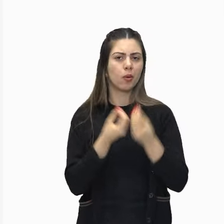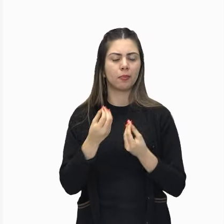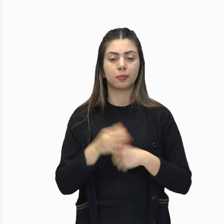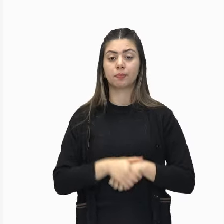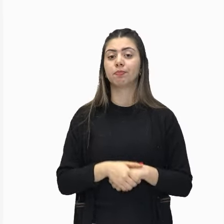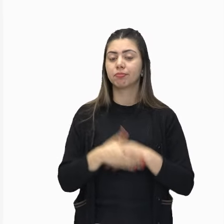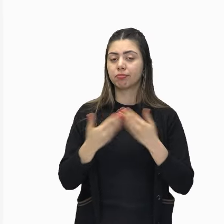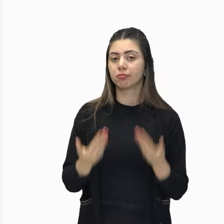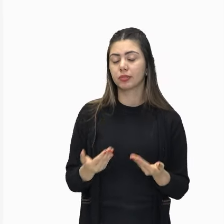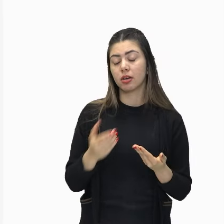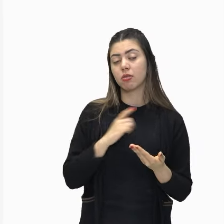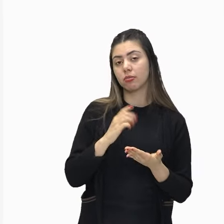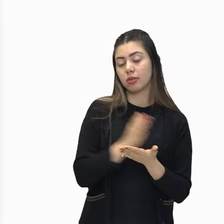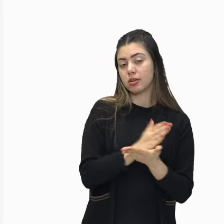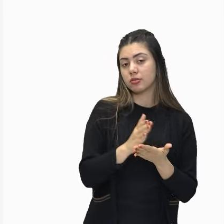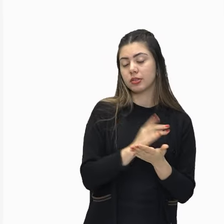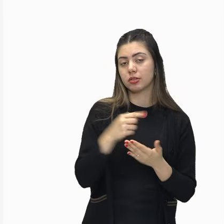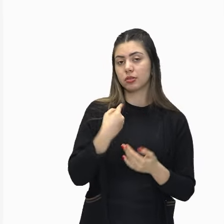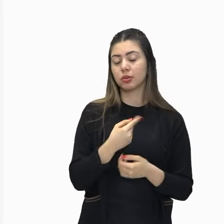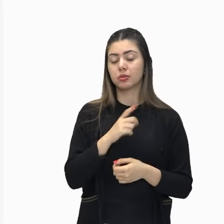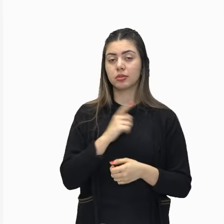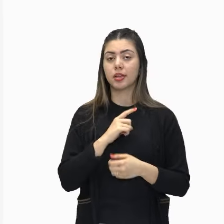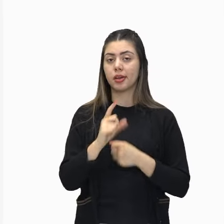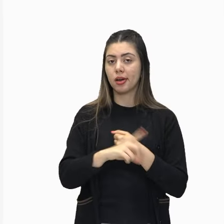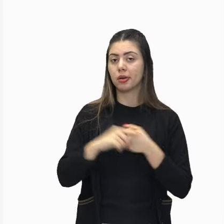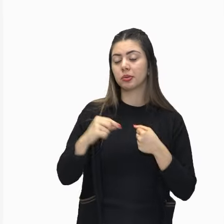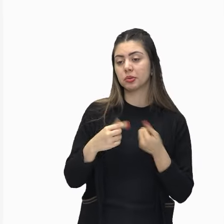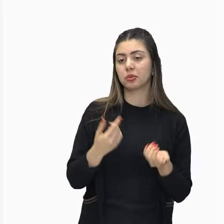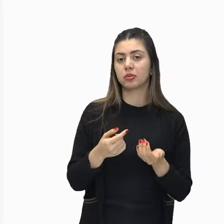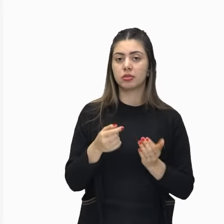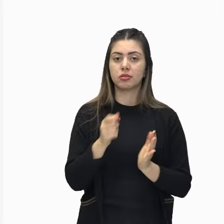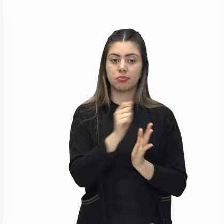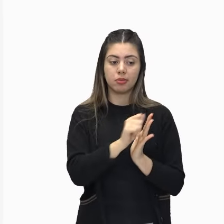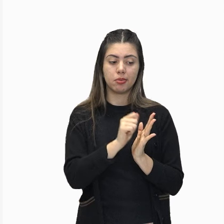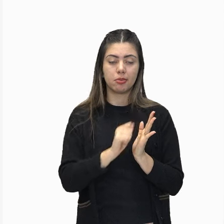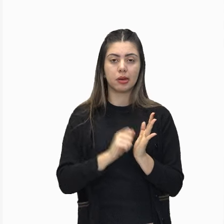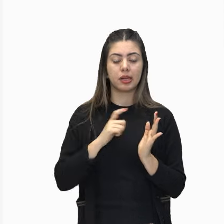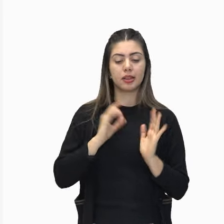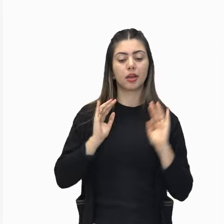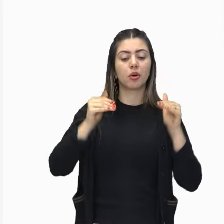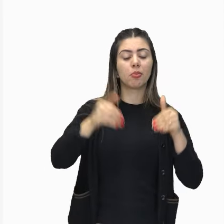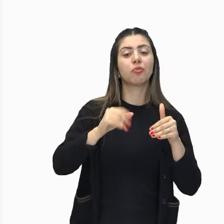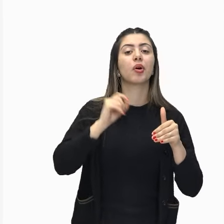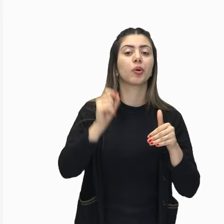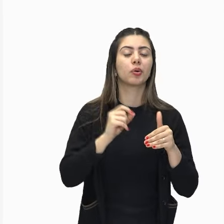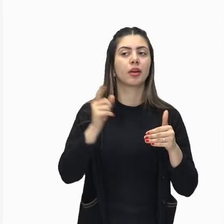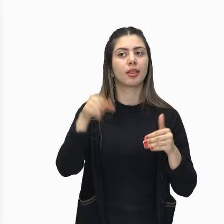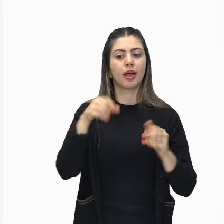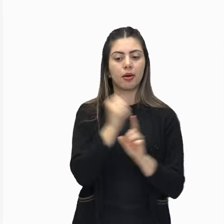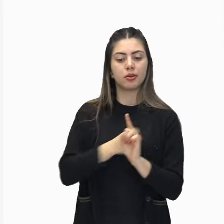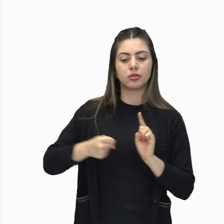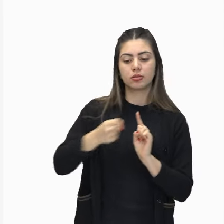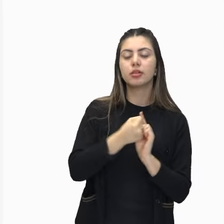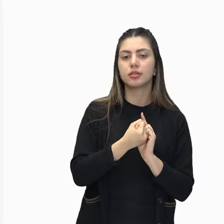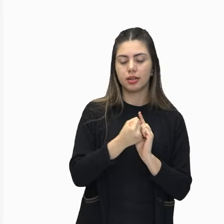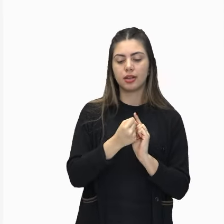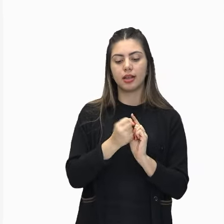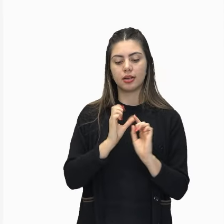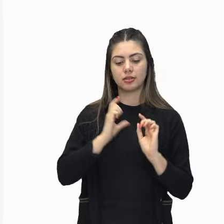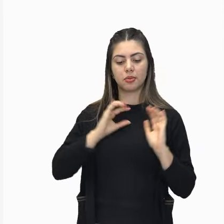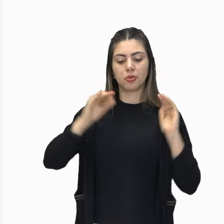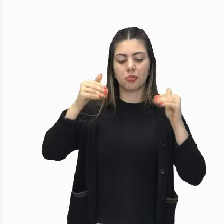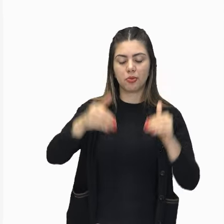Em determinados momentos, nós vamos ter autores, vamos ter obras que estão preocupadas com o coletivo, com o social,